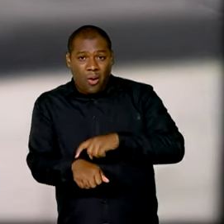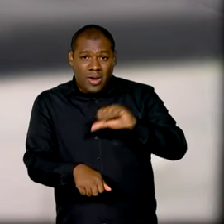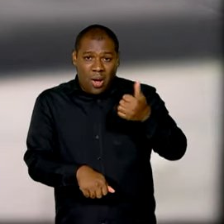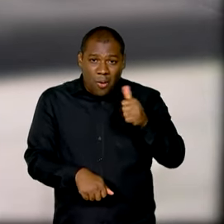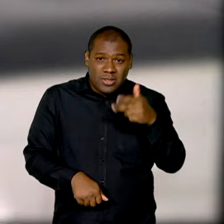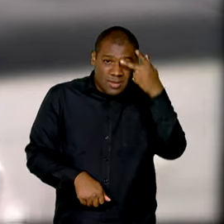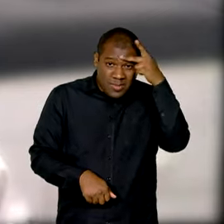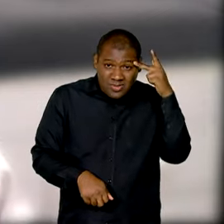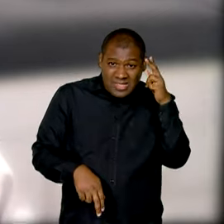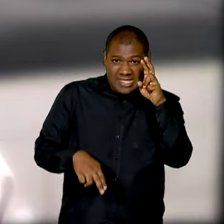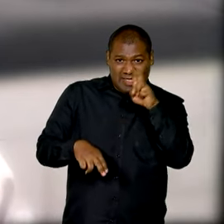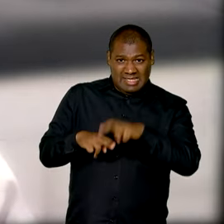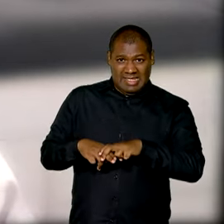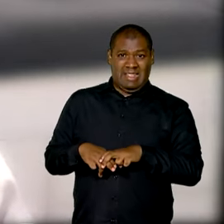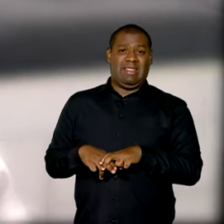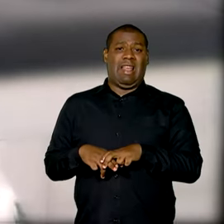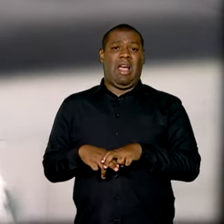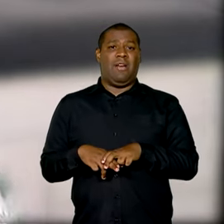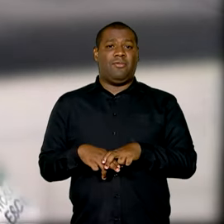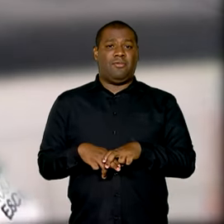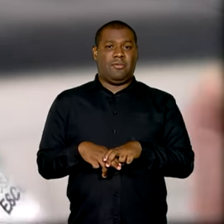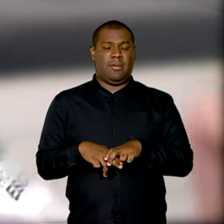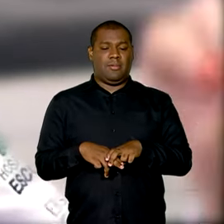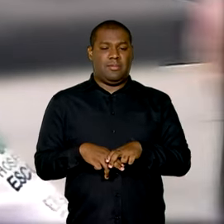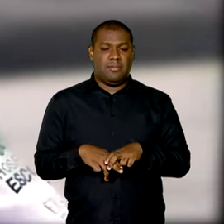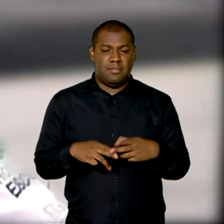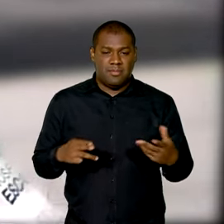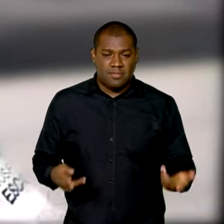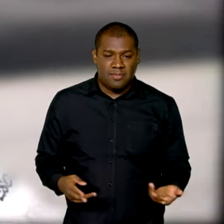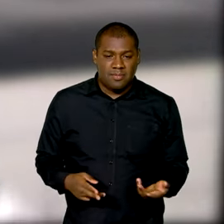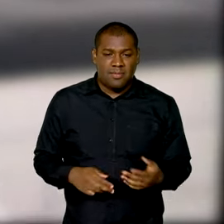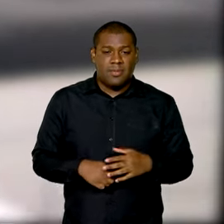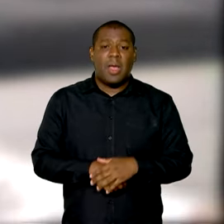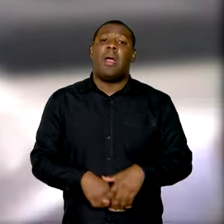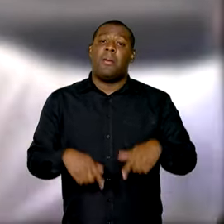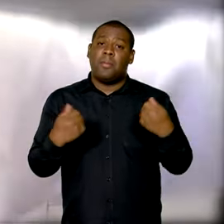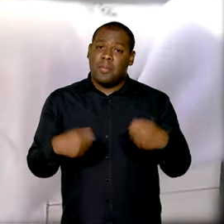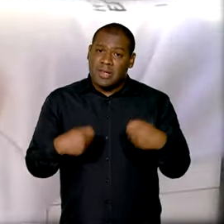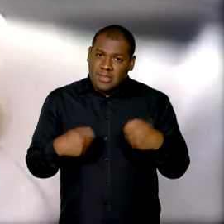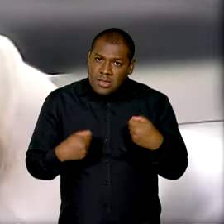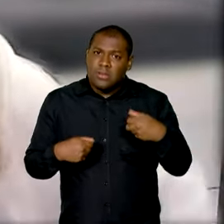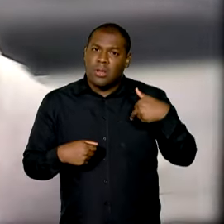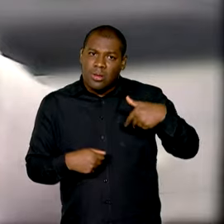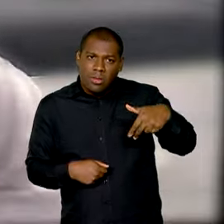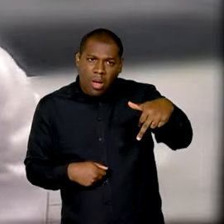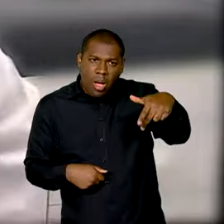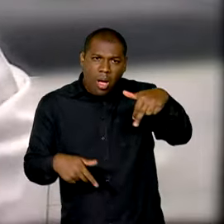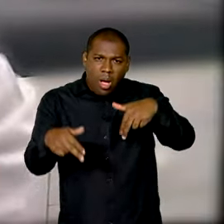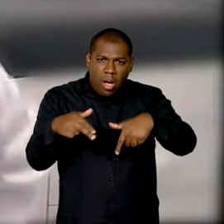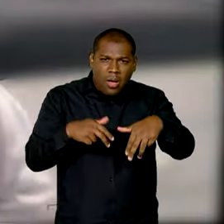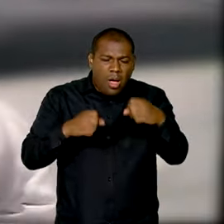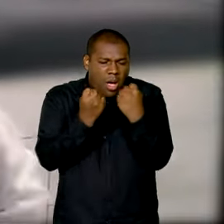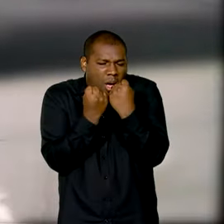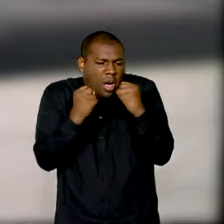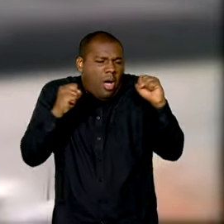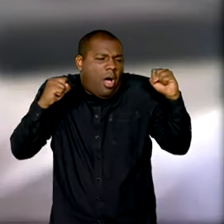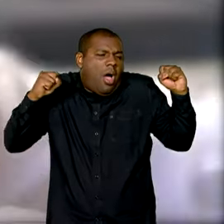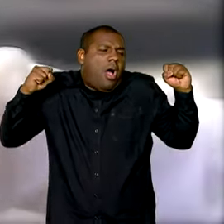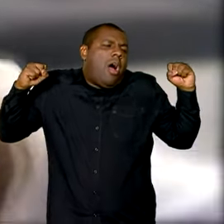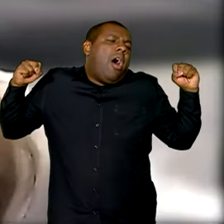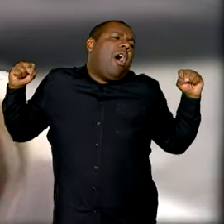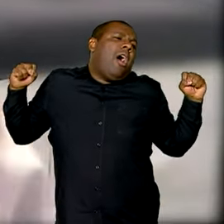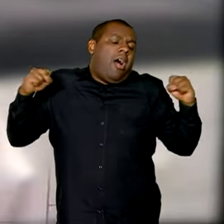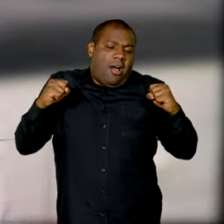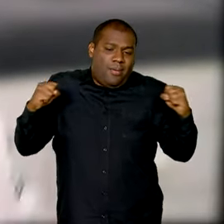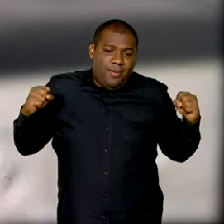disciplina, que bote um VIP no celular para a cada 50 minutos, uma hora tu levantar, te espreguiça, dá uma espreguiçada,